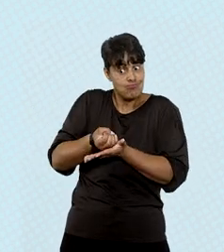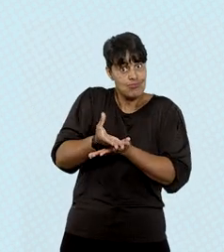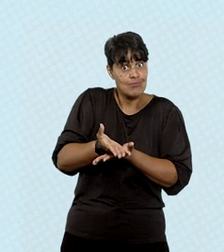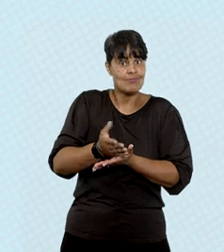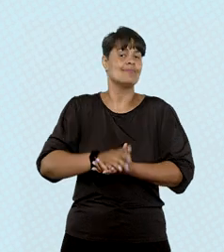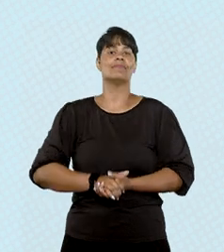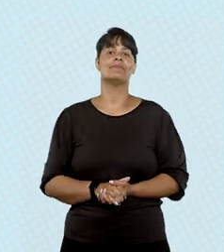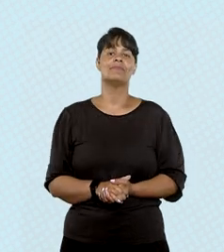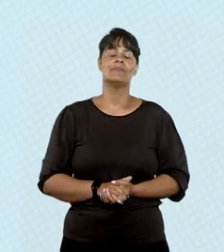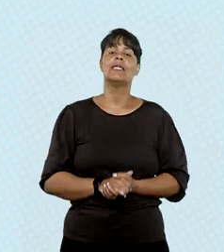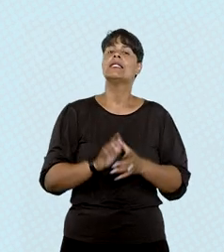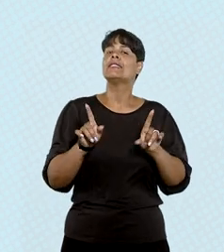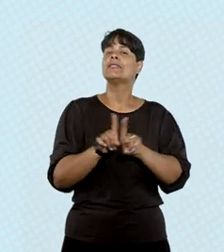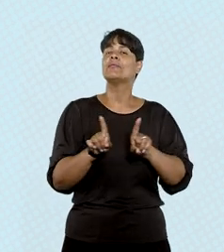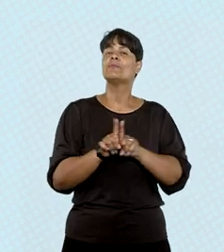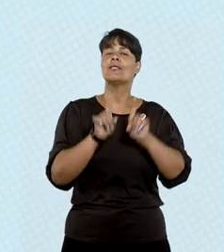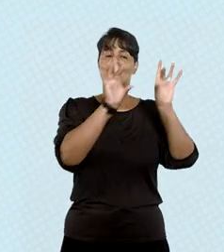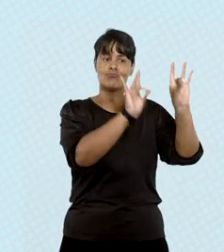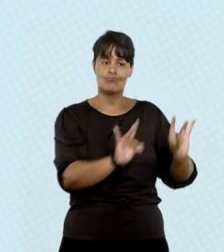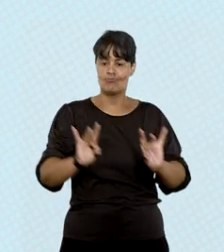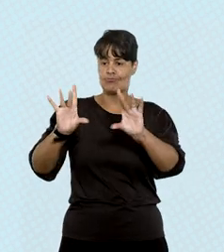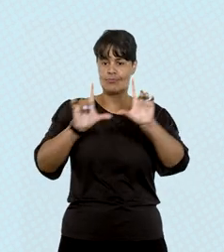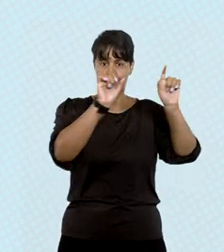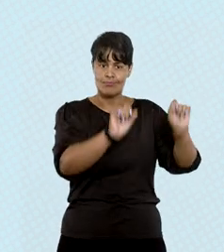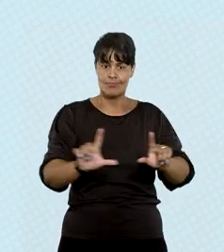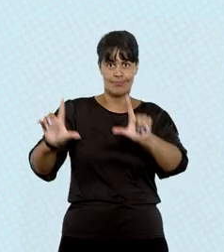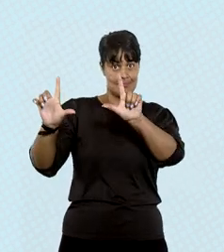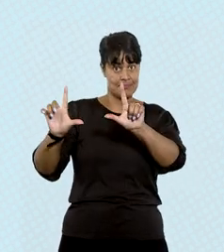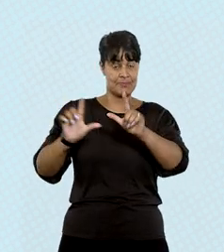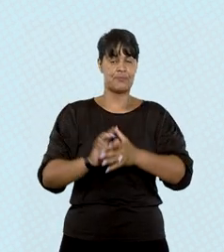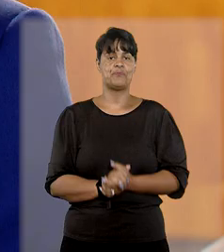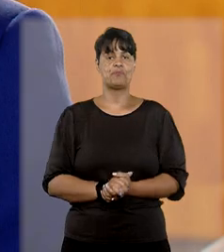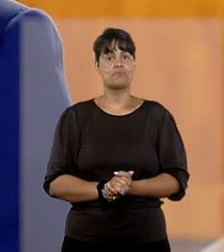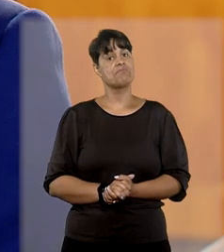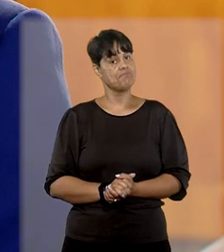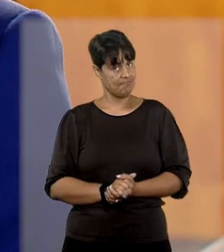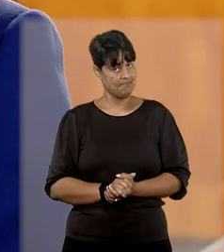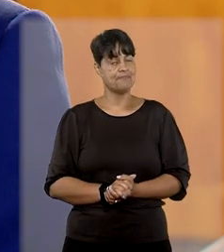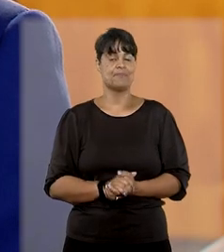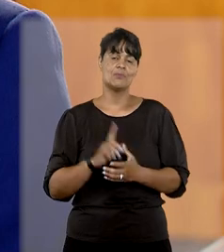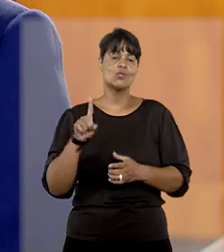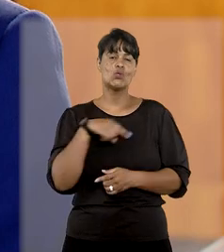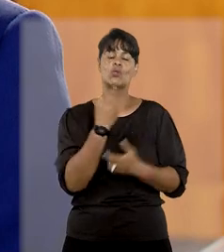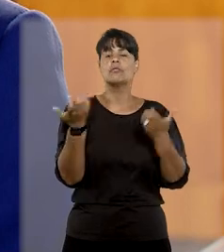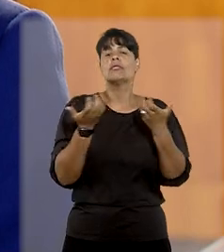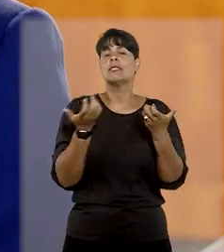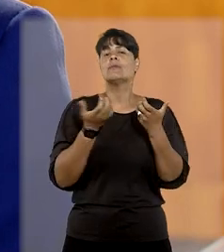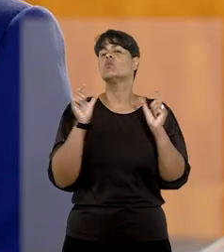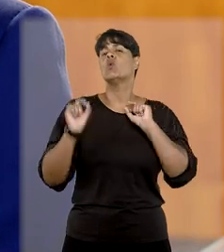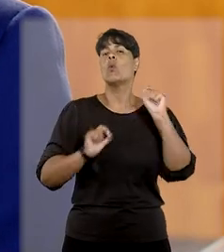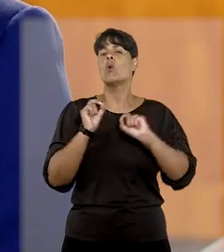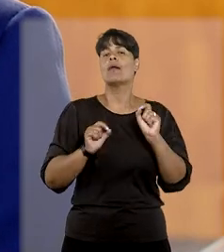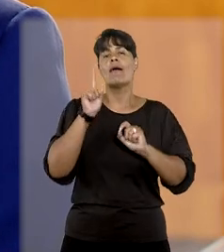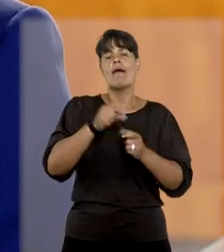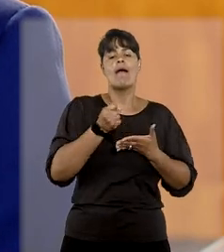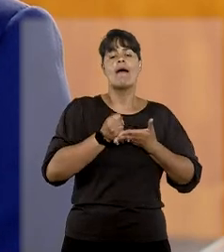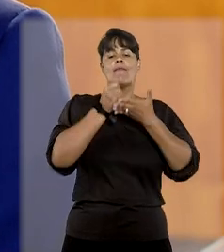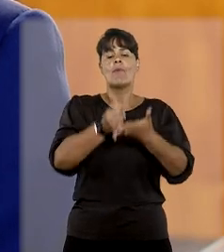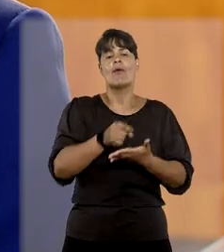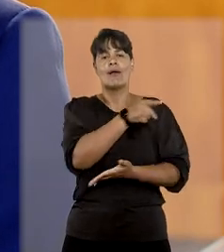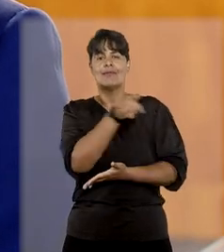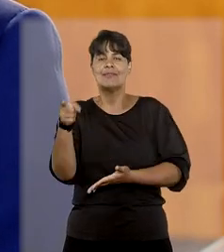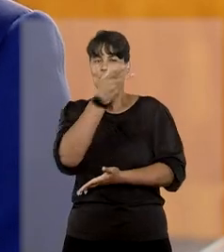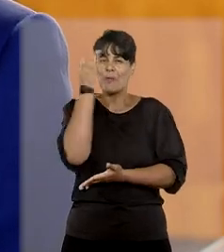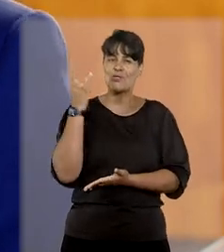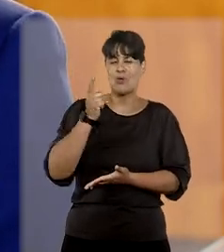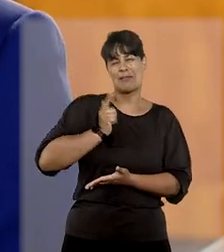audiodescrição dos sistemas, compartilhamento de telas. Oferecer um produto que pudesse atender, dar